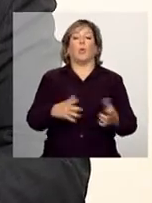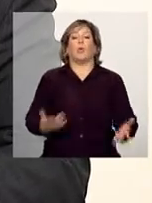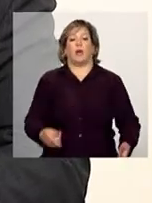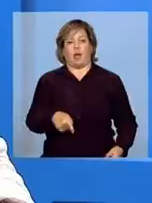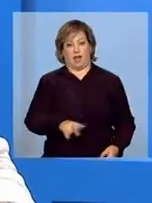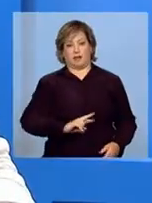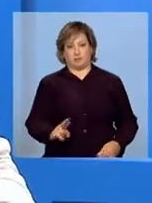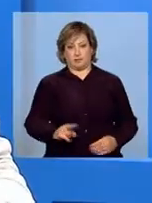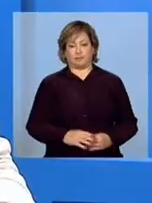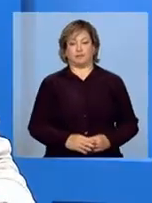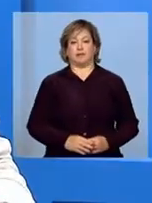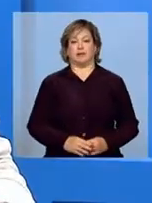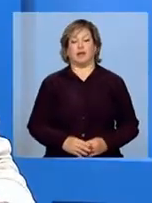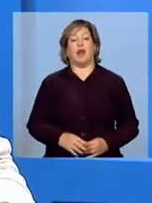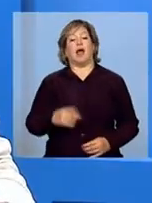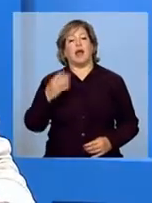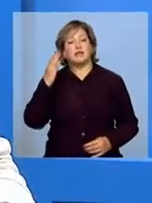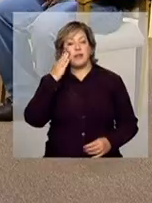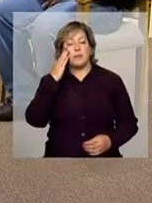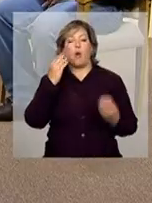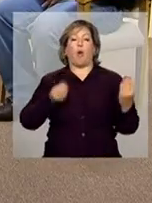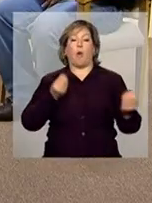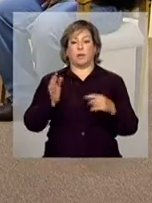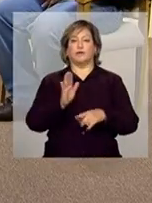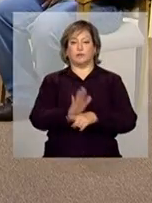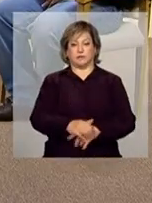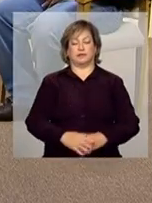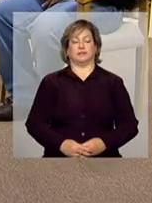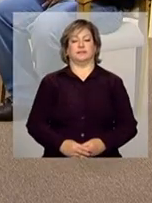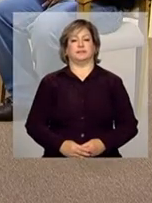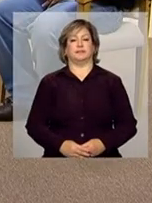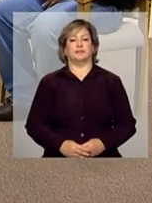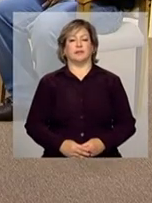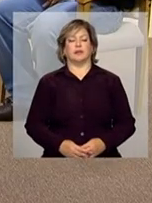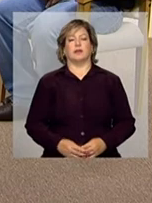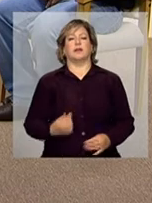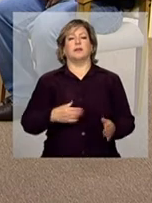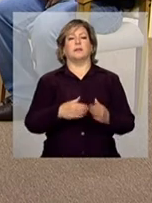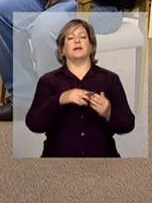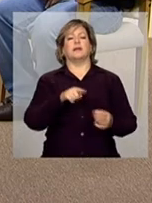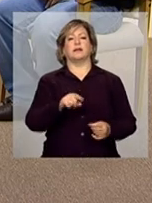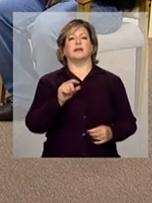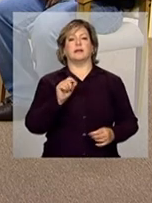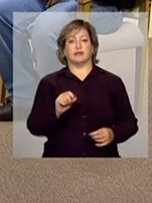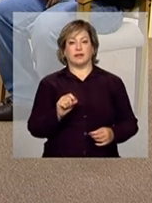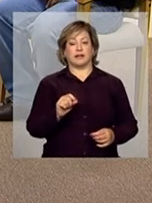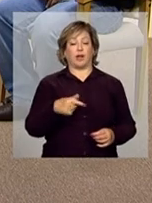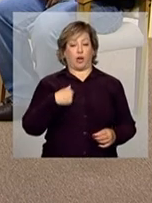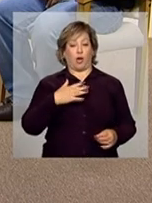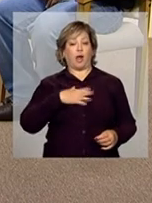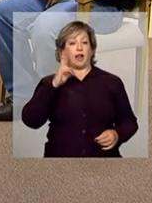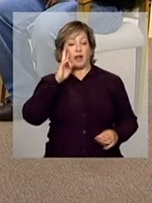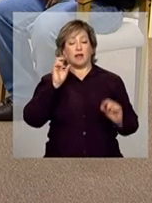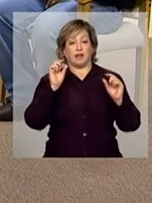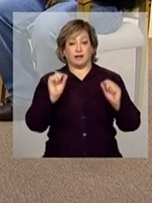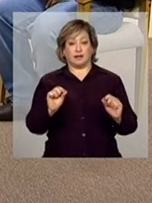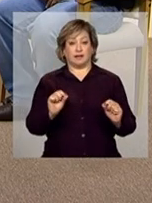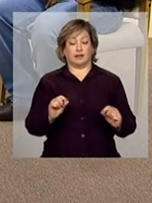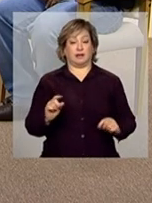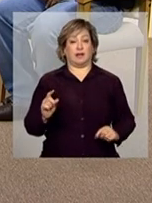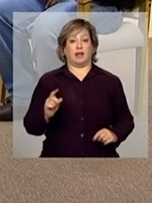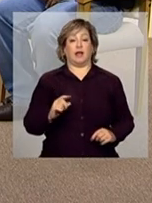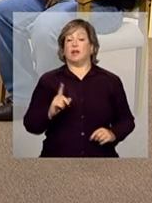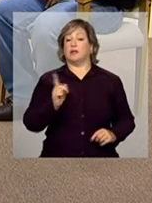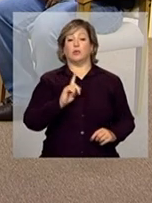delinear realmente o seu problema. Delinear realmente o seu Adriana, se me permite, a gente gostaria de lembrar que não são muitos os